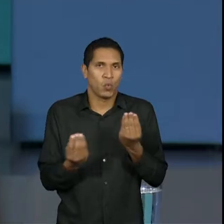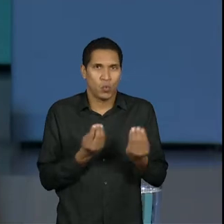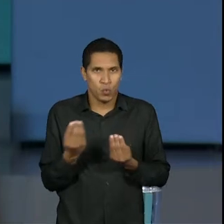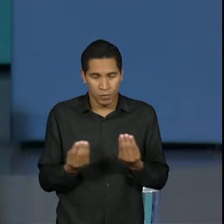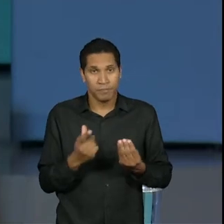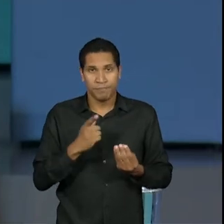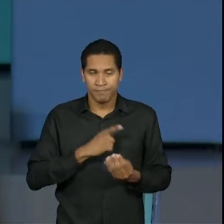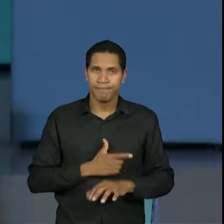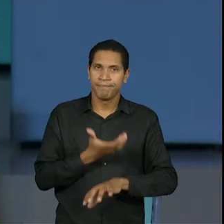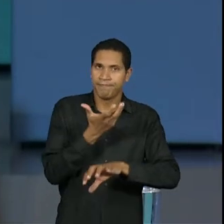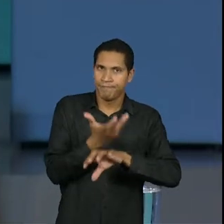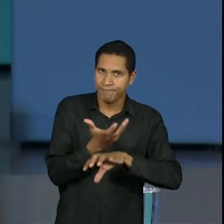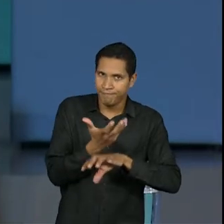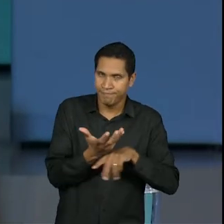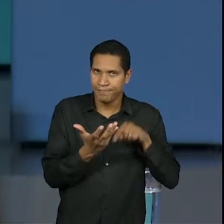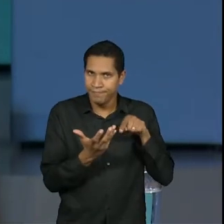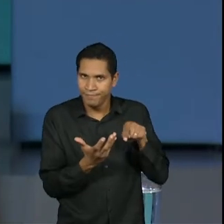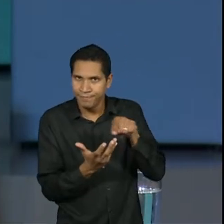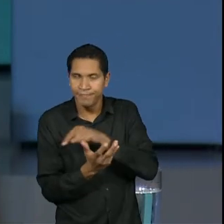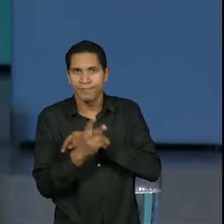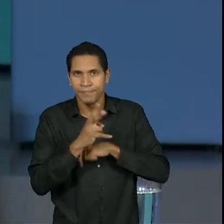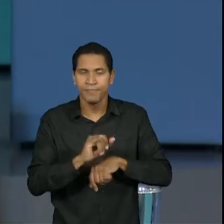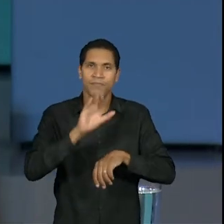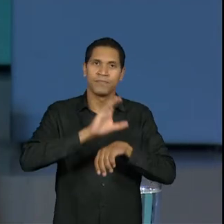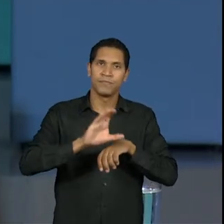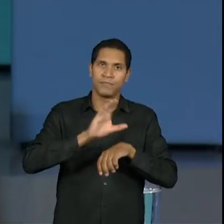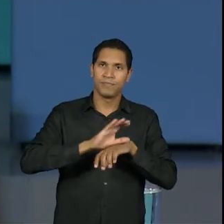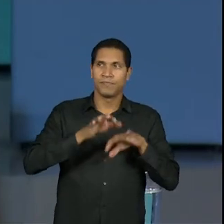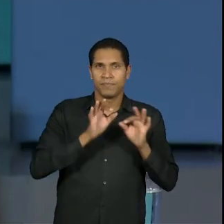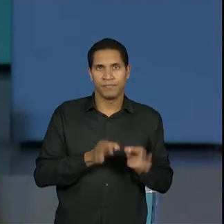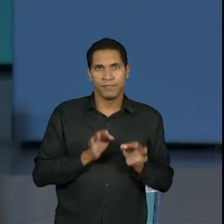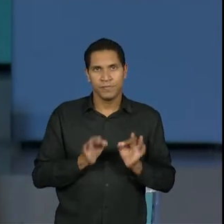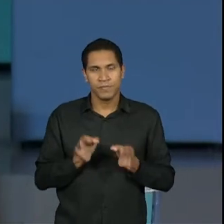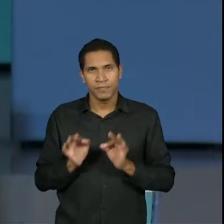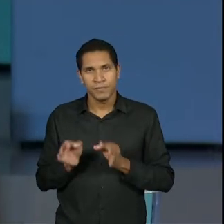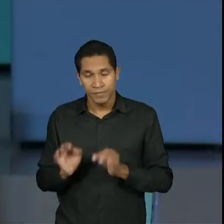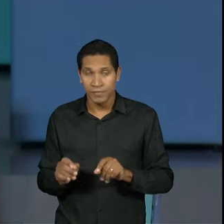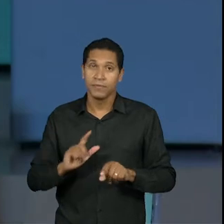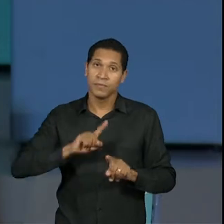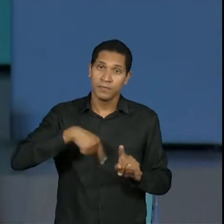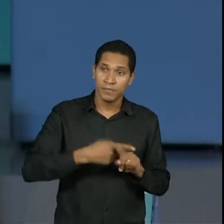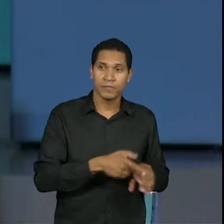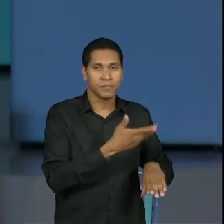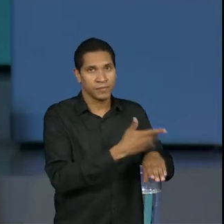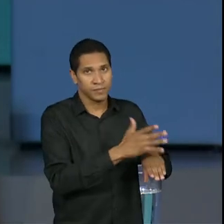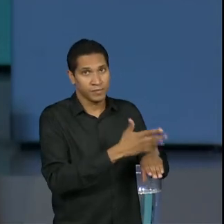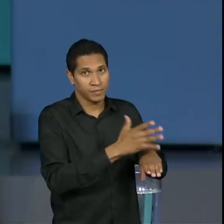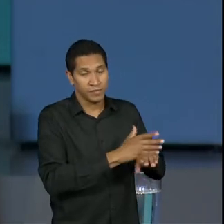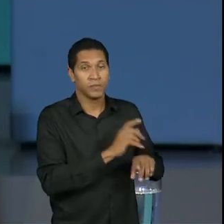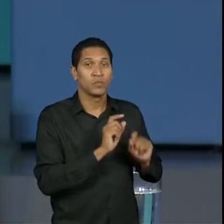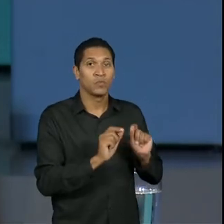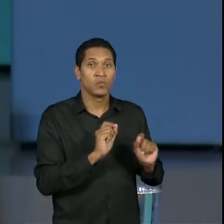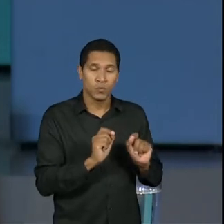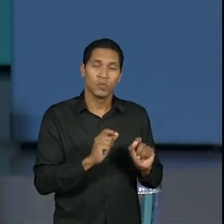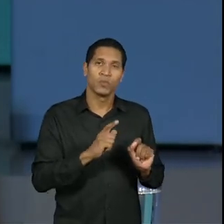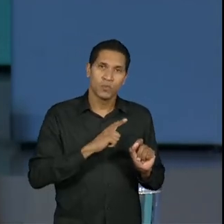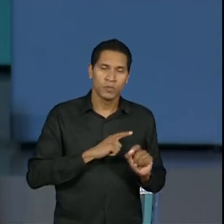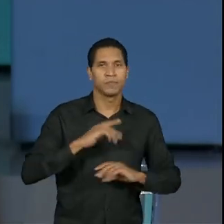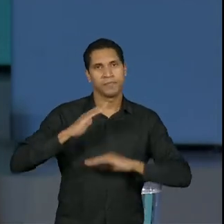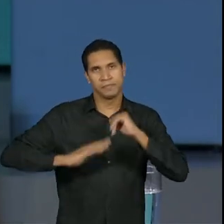as disciplinas que você vai cursar. E aí a gente também tem o estágio e tem essas